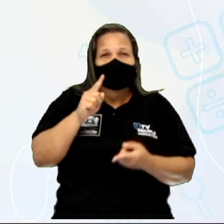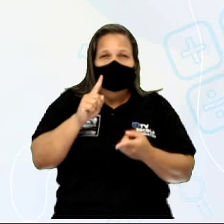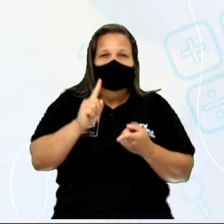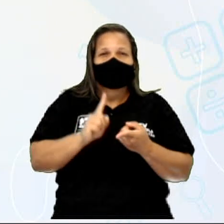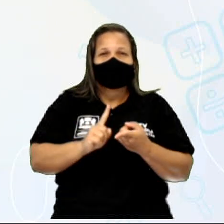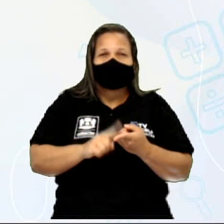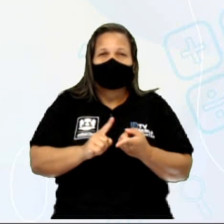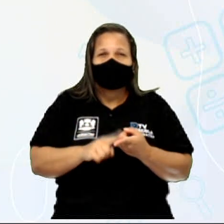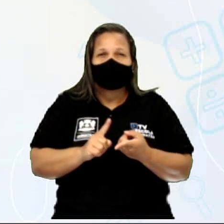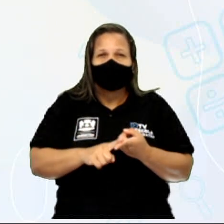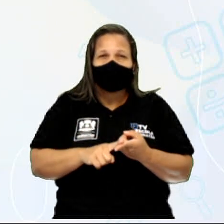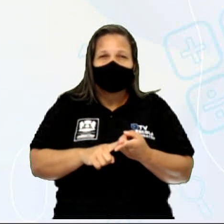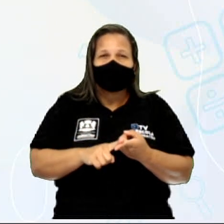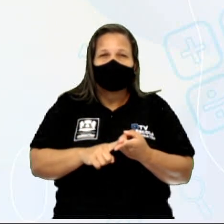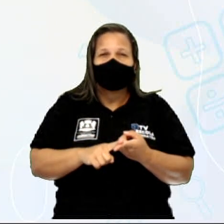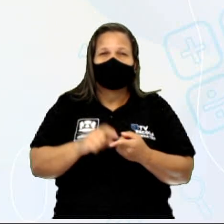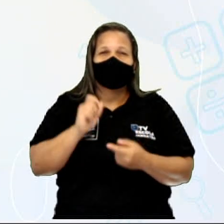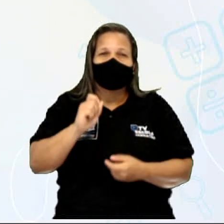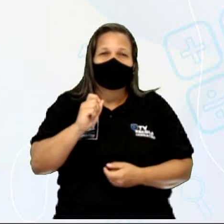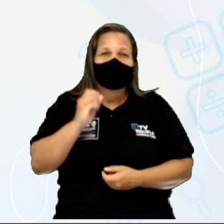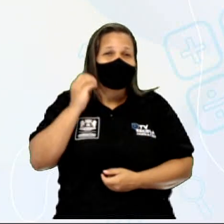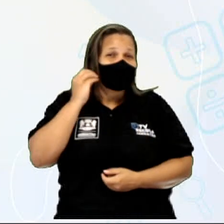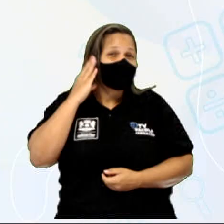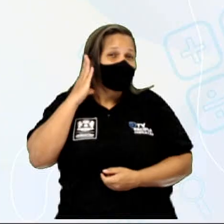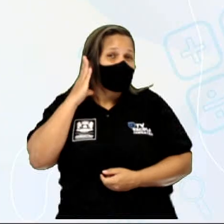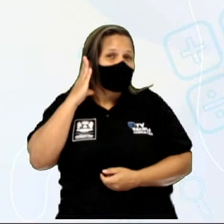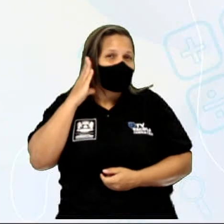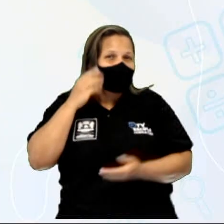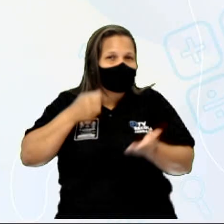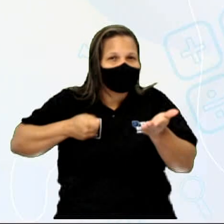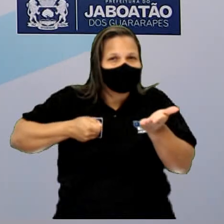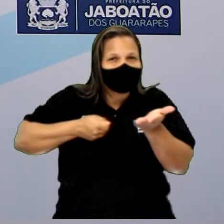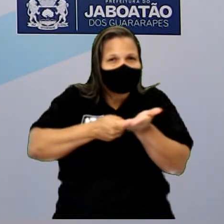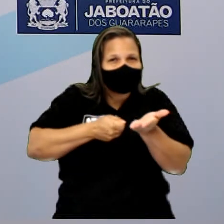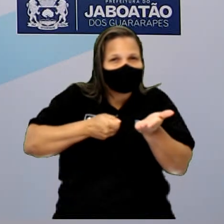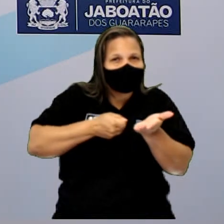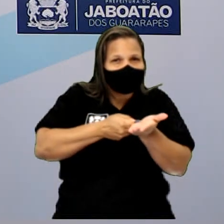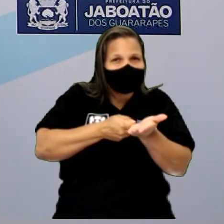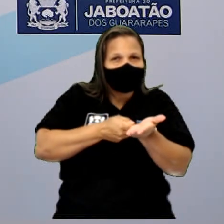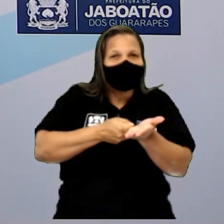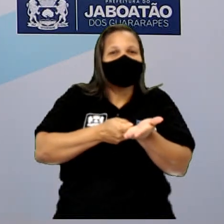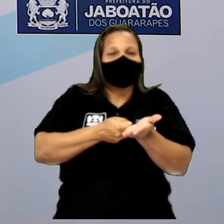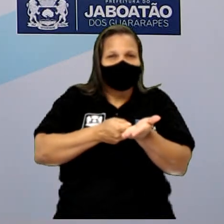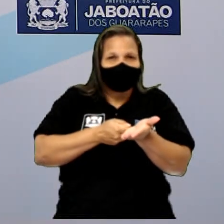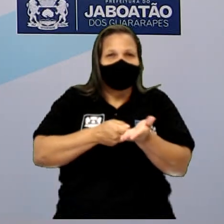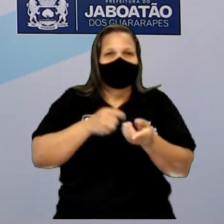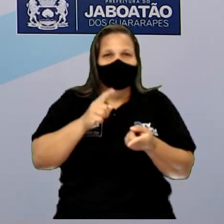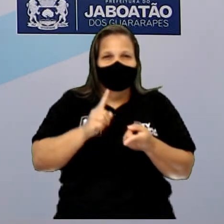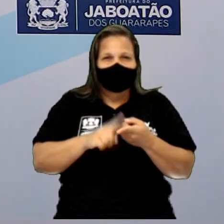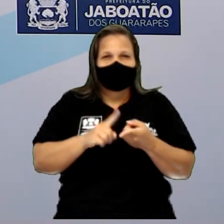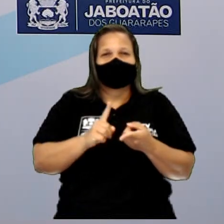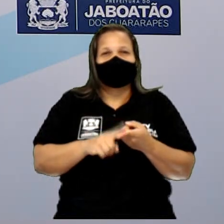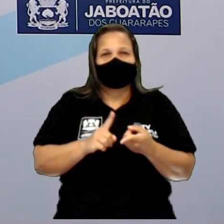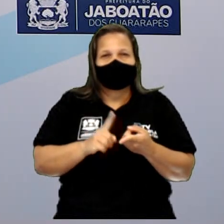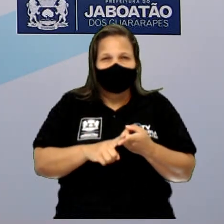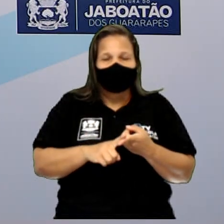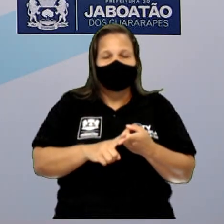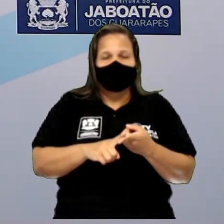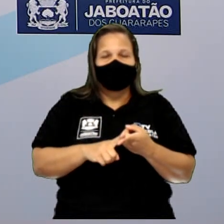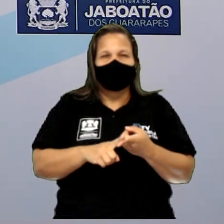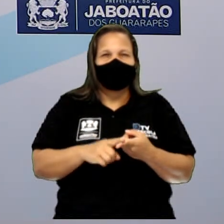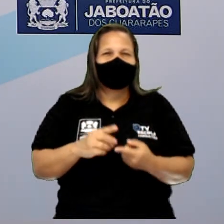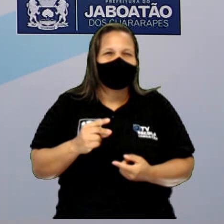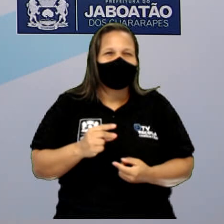celular, que também é recarregável. Esse conceito surgiu lá com o fenômeno do chumbo ácido,